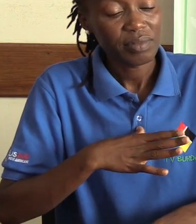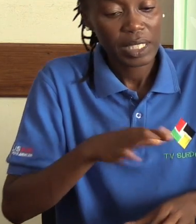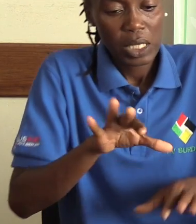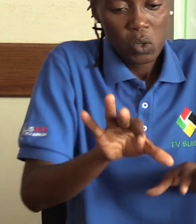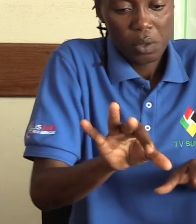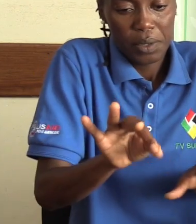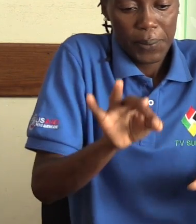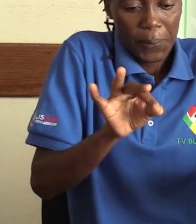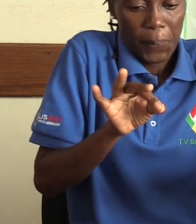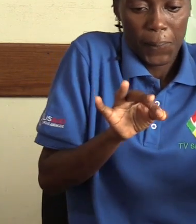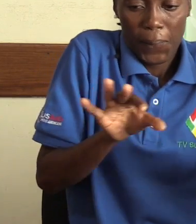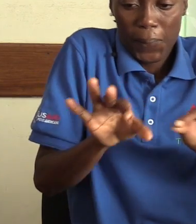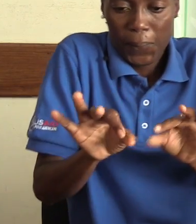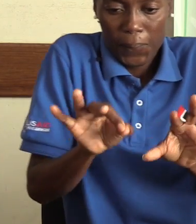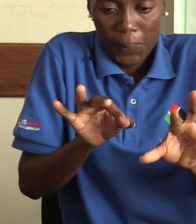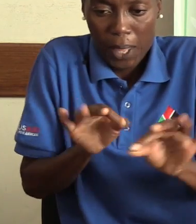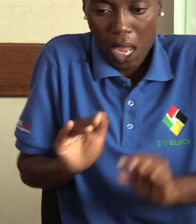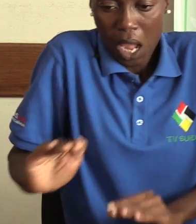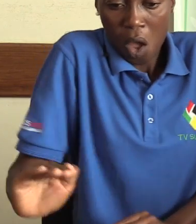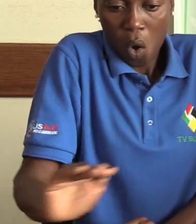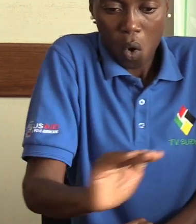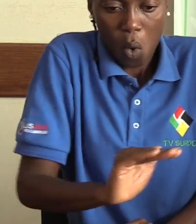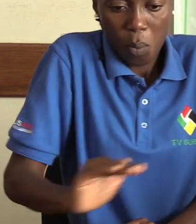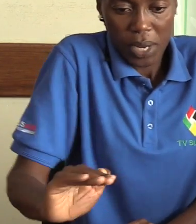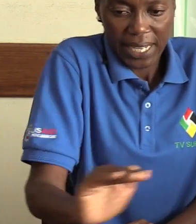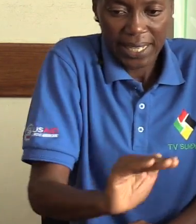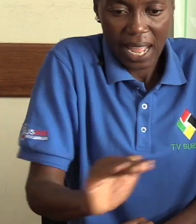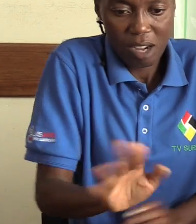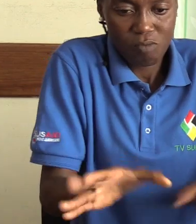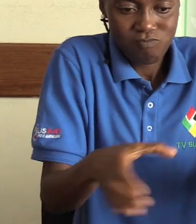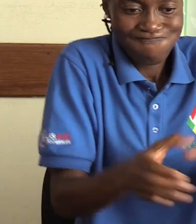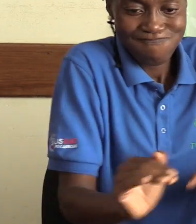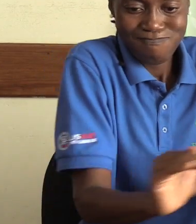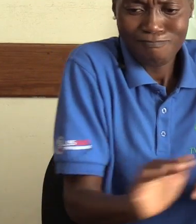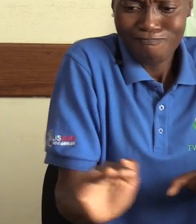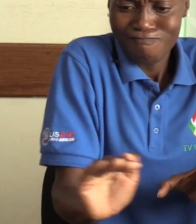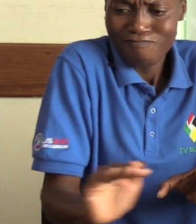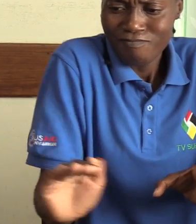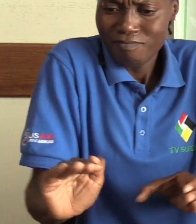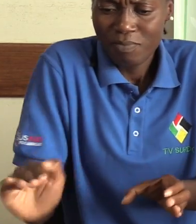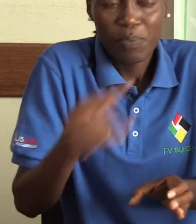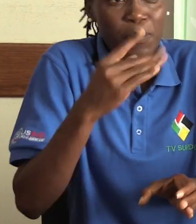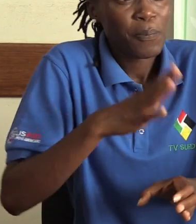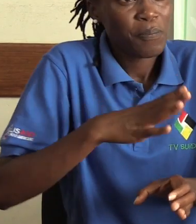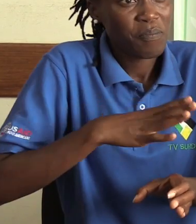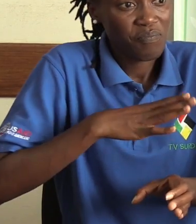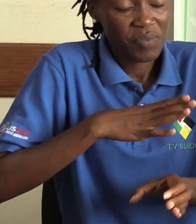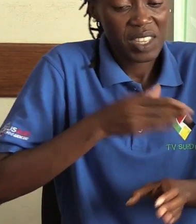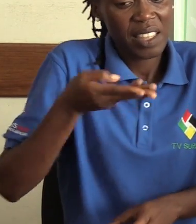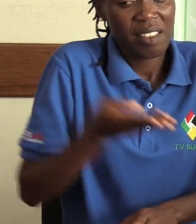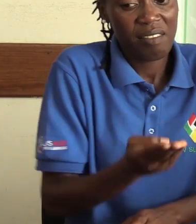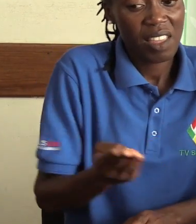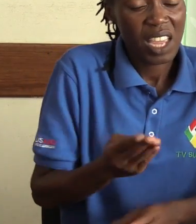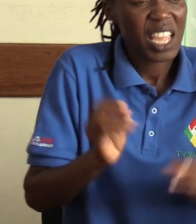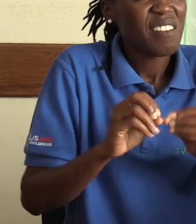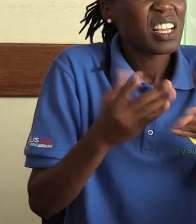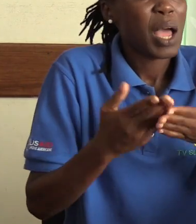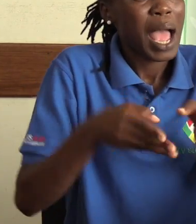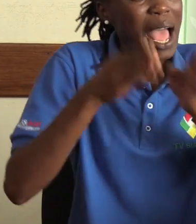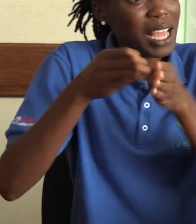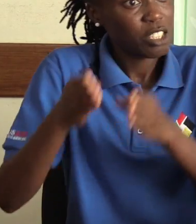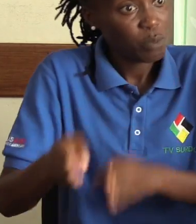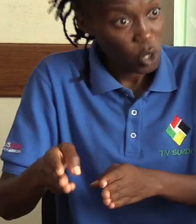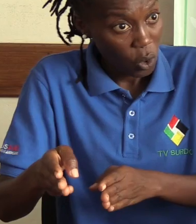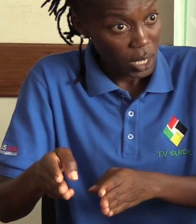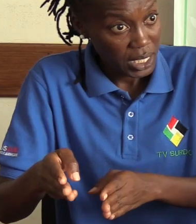seleção comunitária, em que são as lideranças comunitárias que